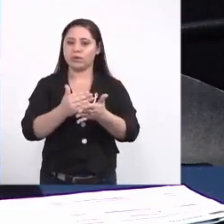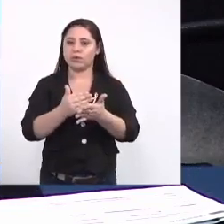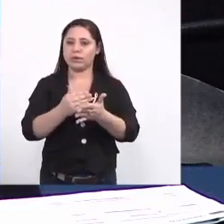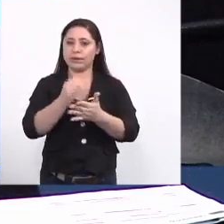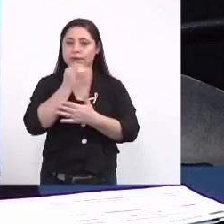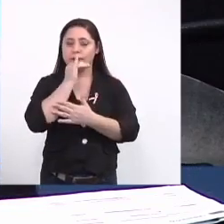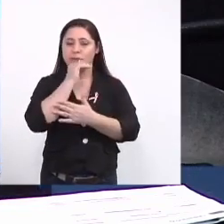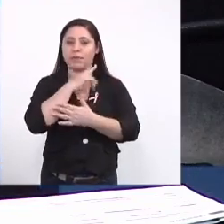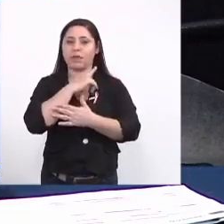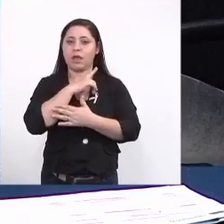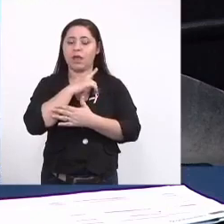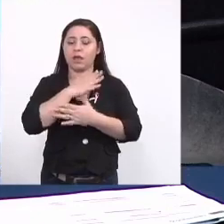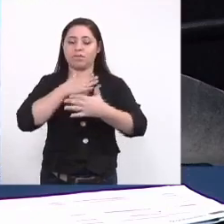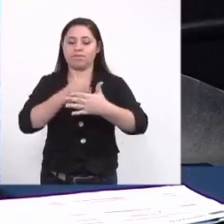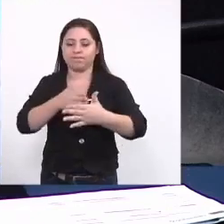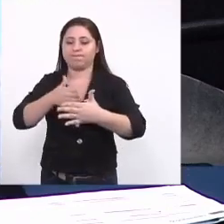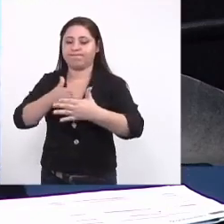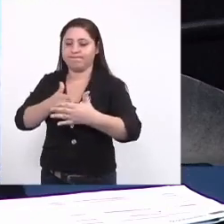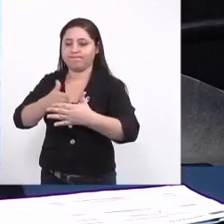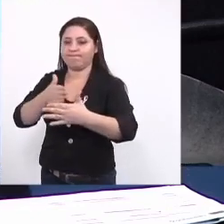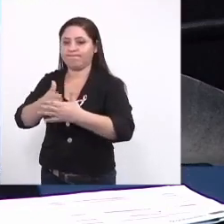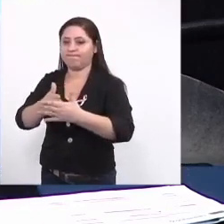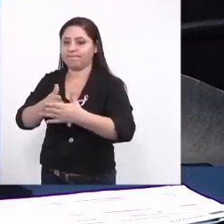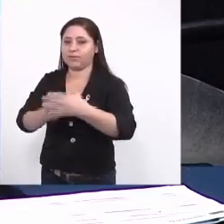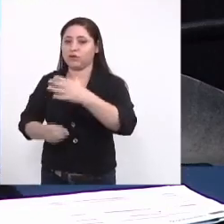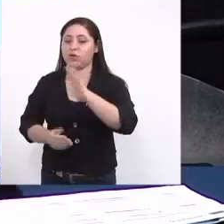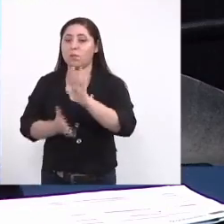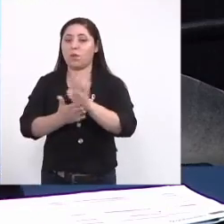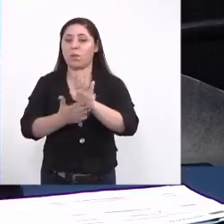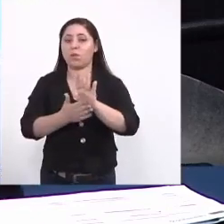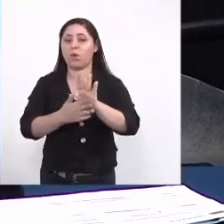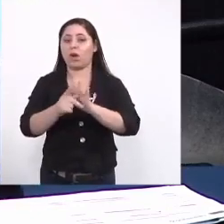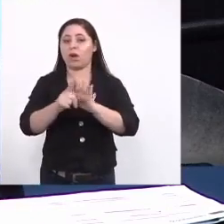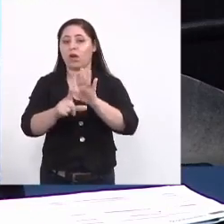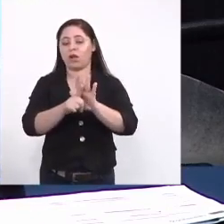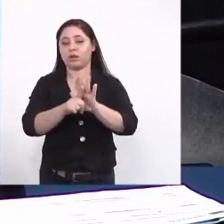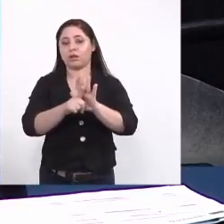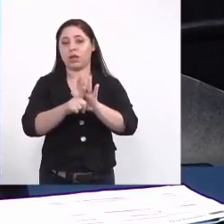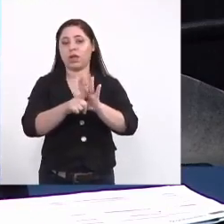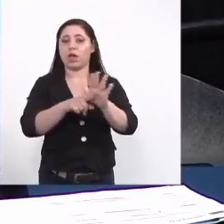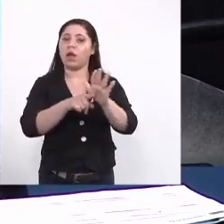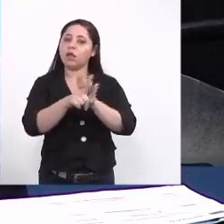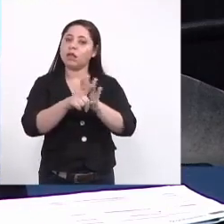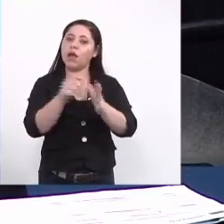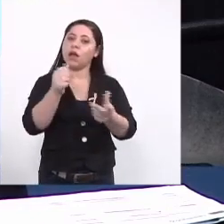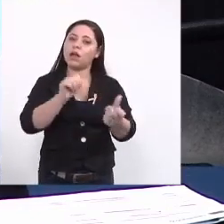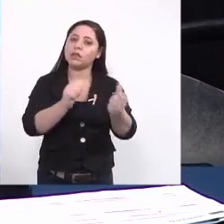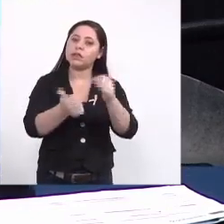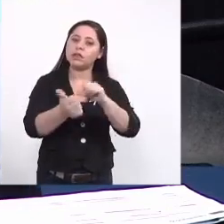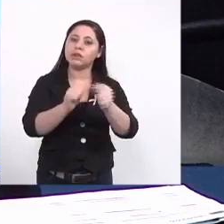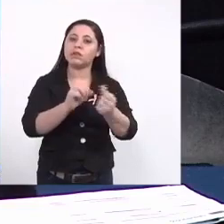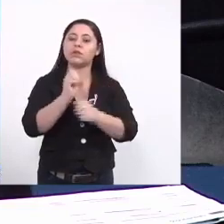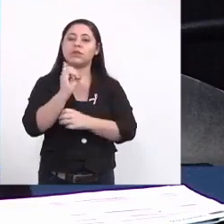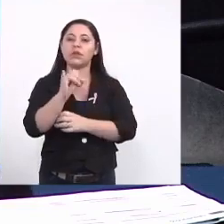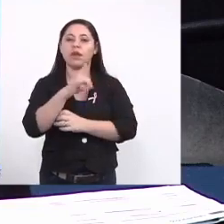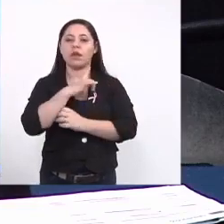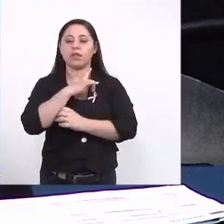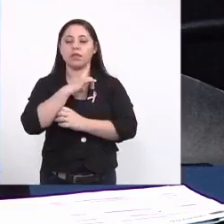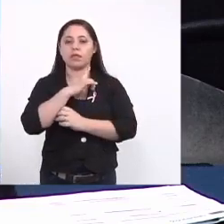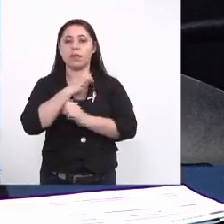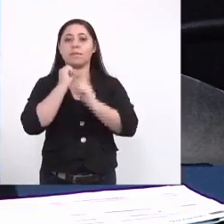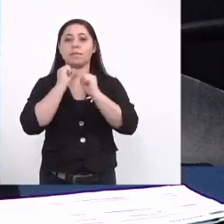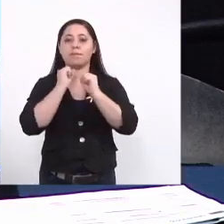nós temos algumas barreiras de propor leis então está sendo feita essa análise se a gente tem essa